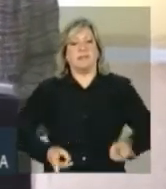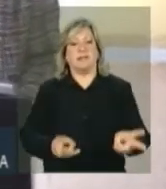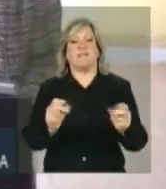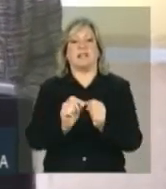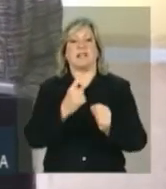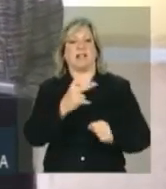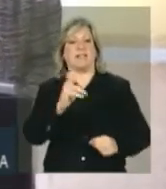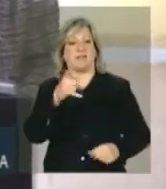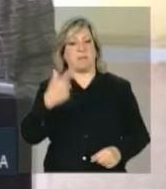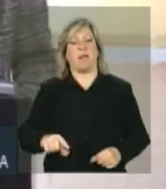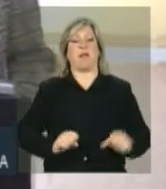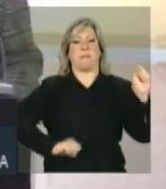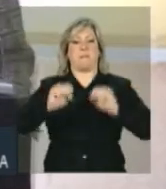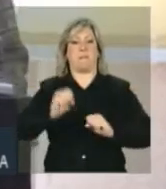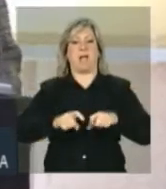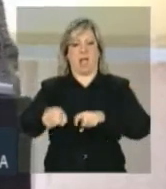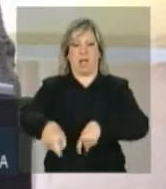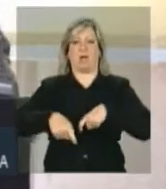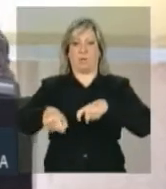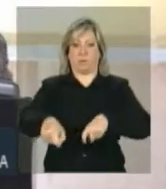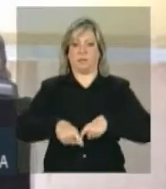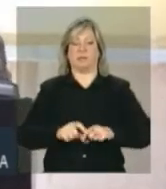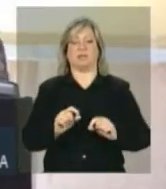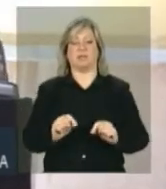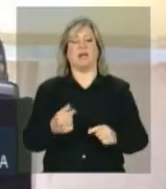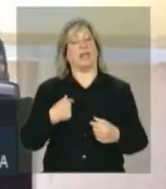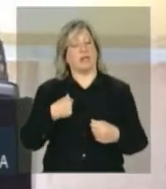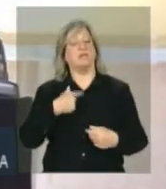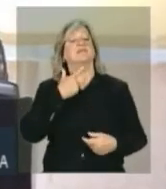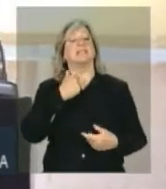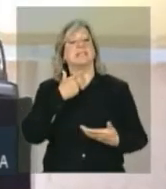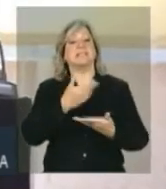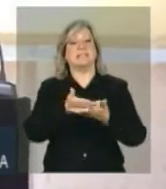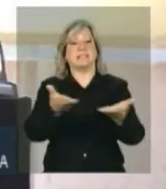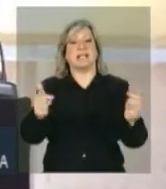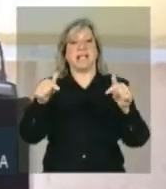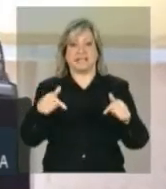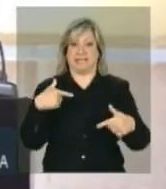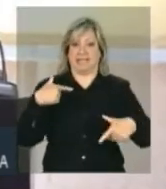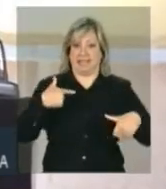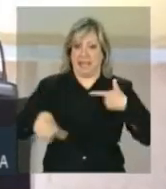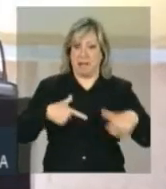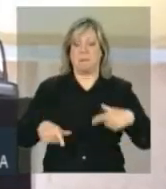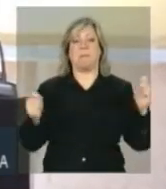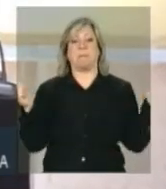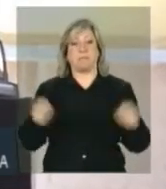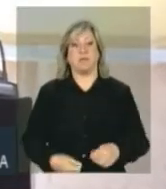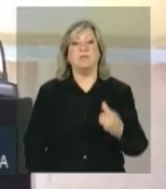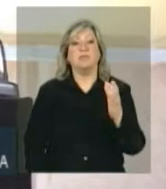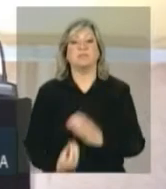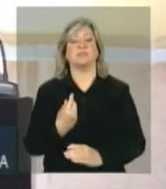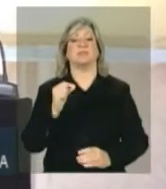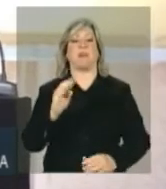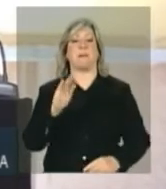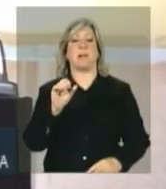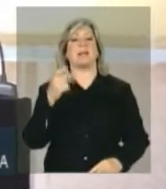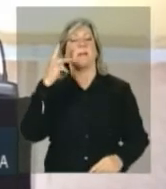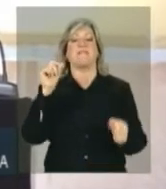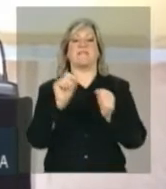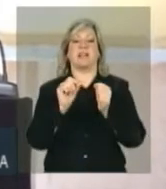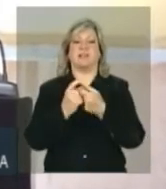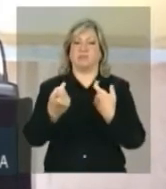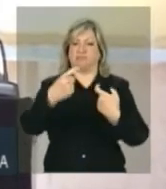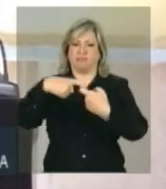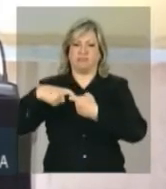nossa produtividade agrícola. Faço votos de que essa jornada tenha lançado as bases para construirmos